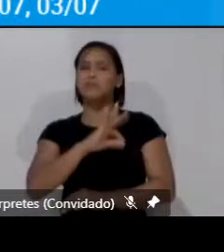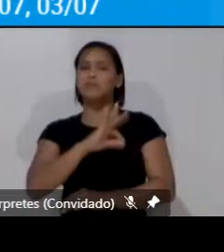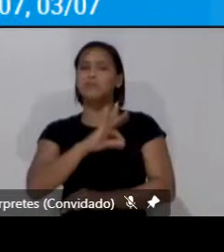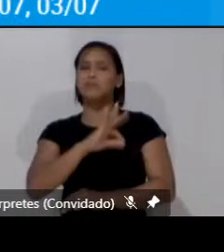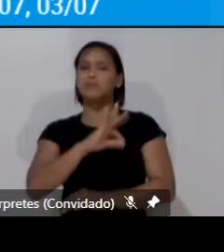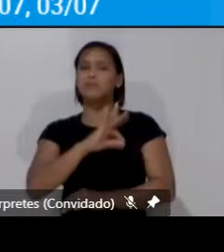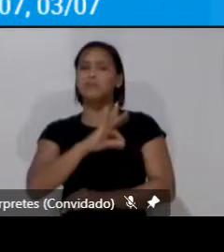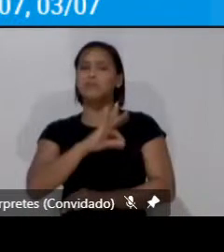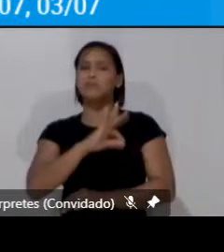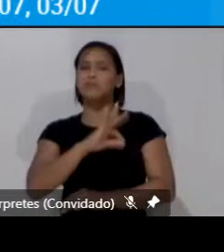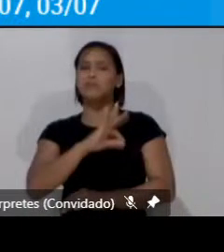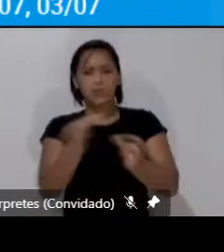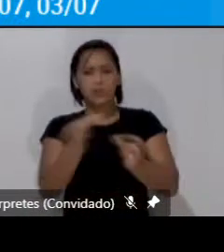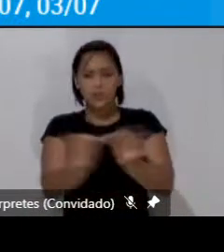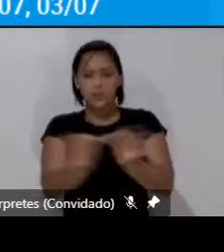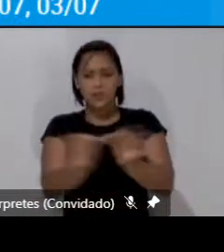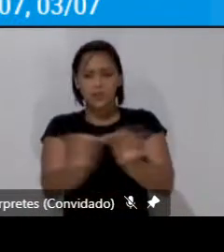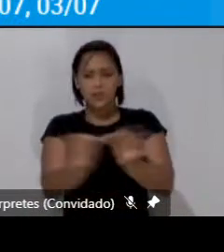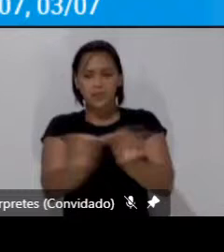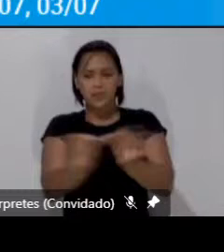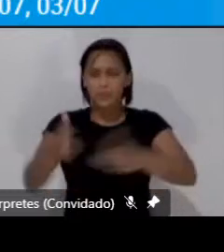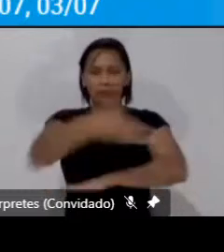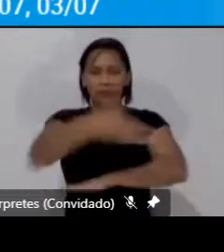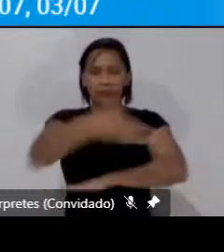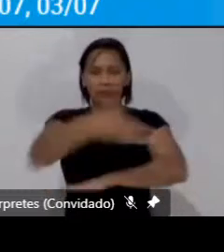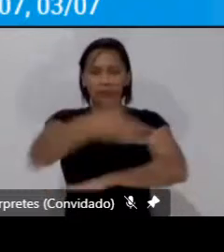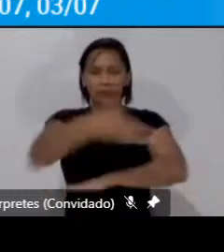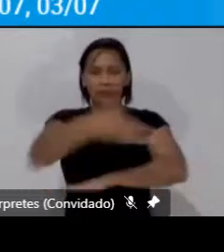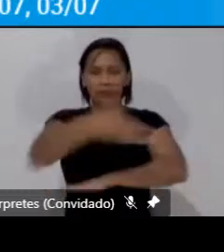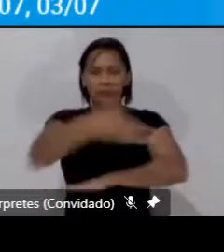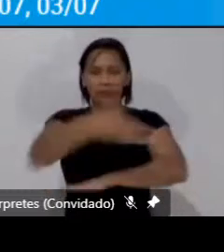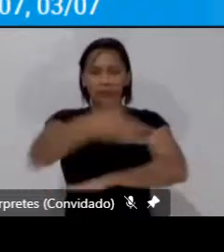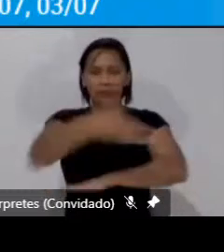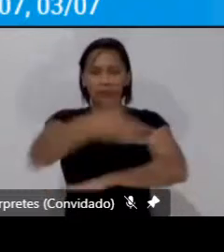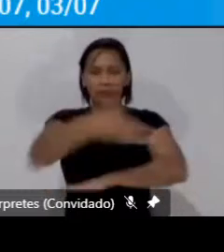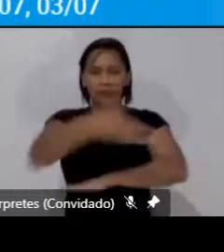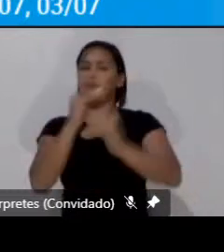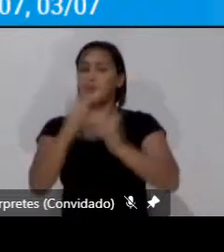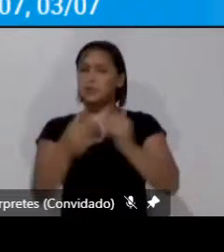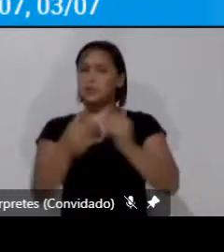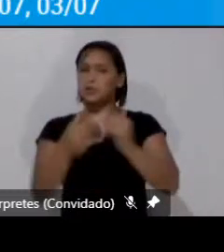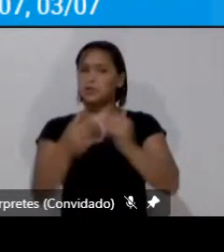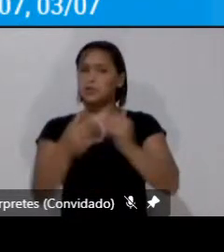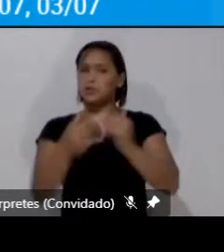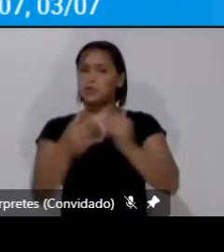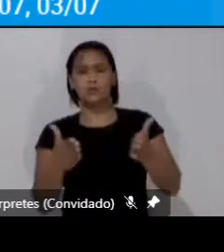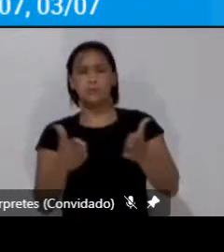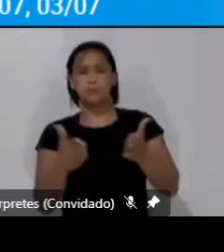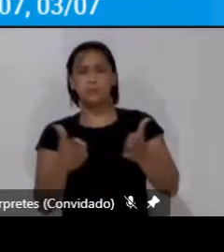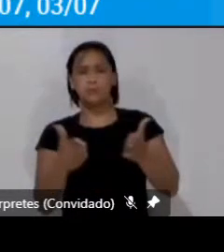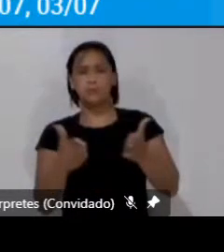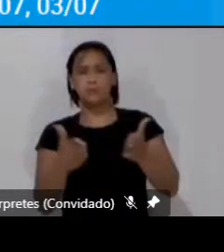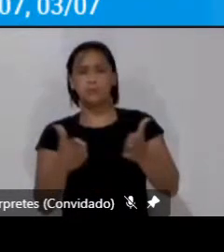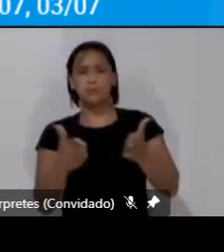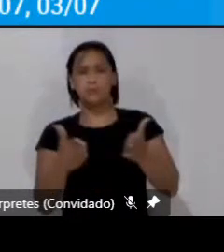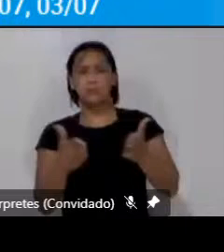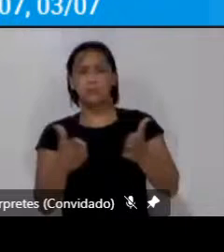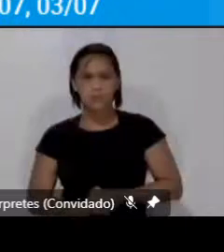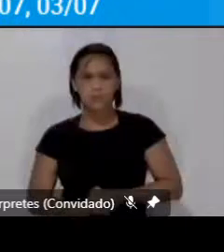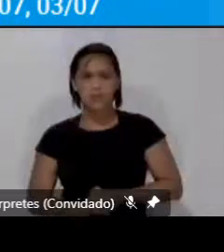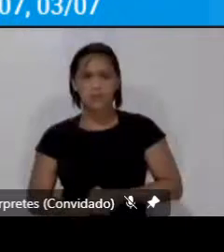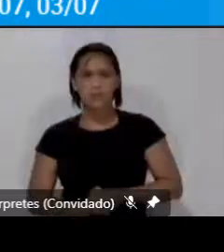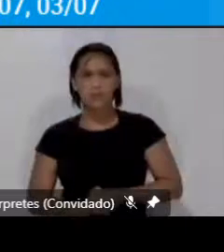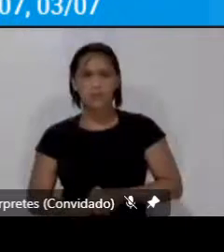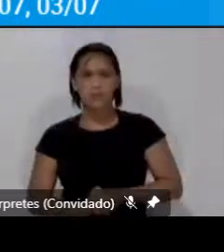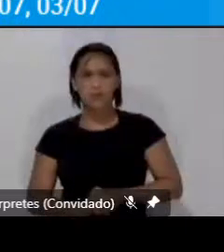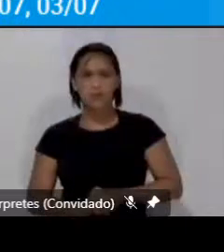policial de coerção e isso depois vai ser desenvolvido em termos do significado desses